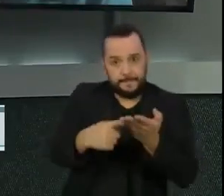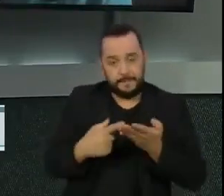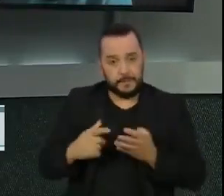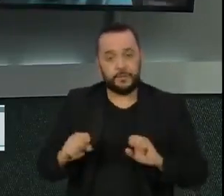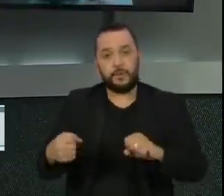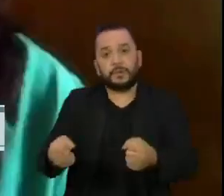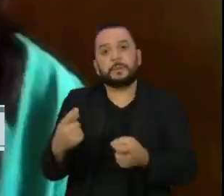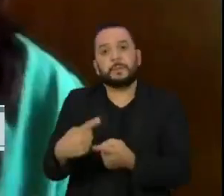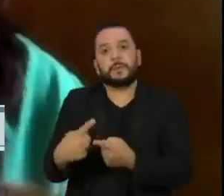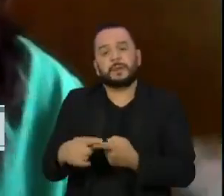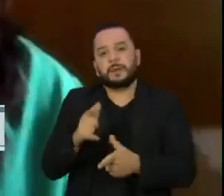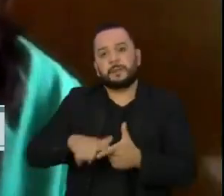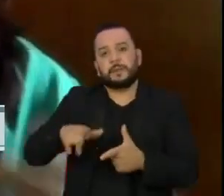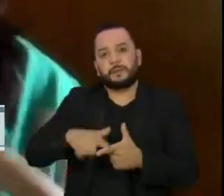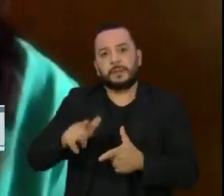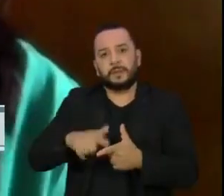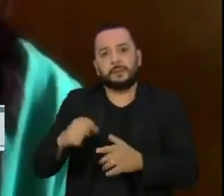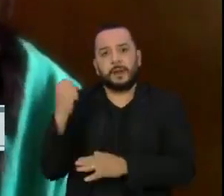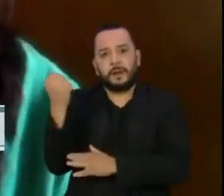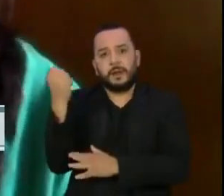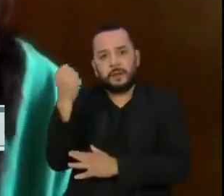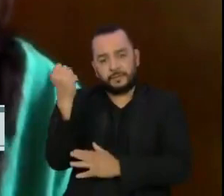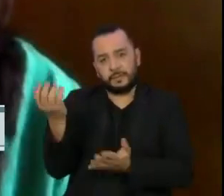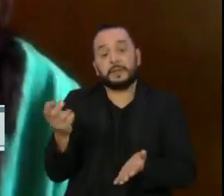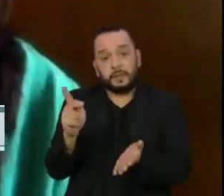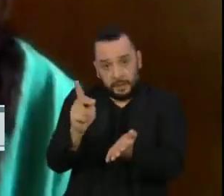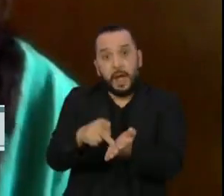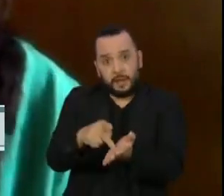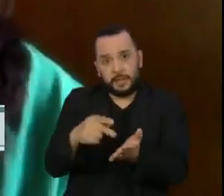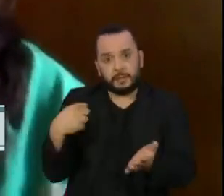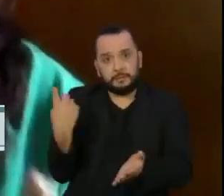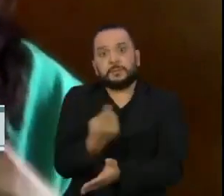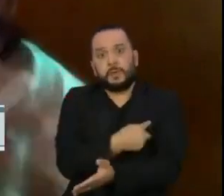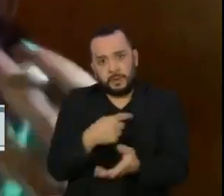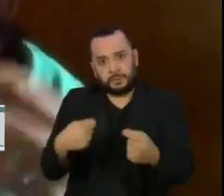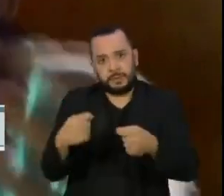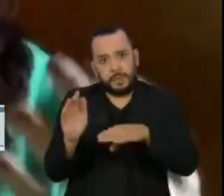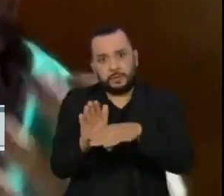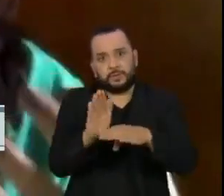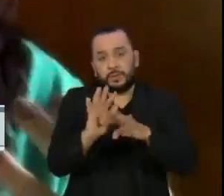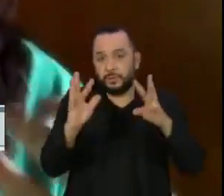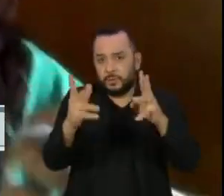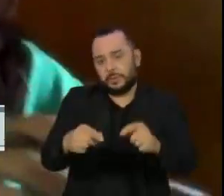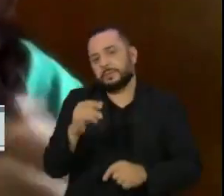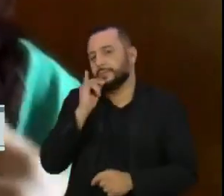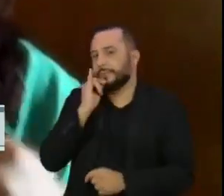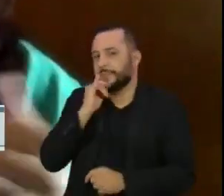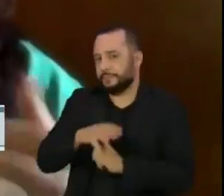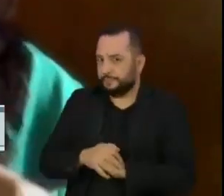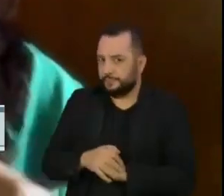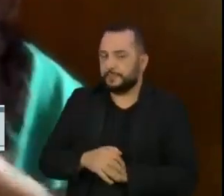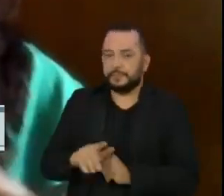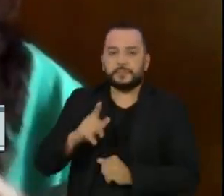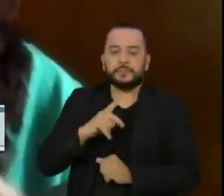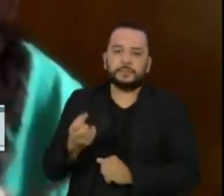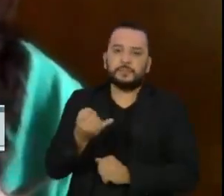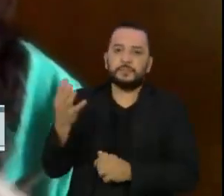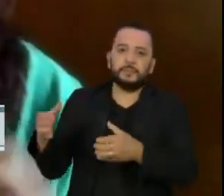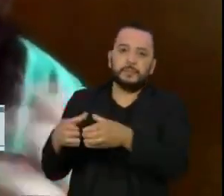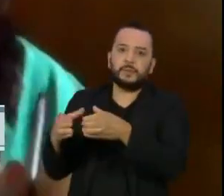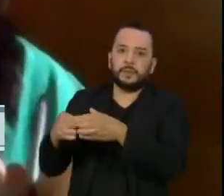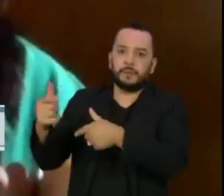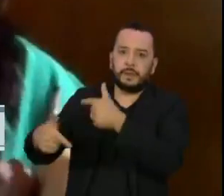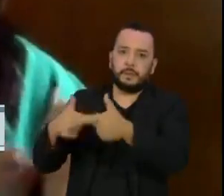problema tão complexo que, na realidade, a gente precisa mesmo da ajuda de todos. Então, por exemplo, só para dar uma ideia, a gente tem alguns grupos de